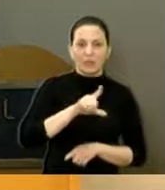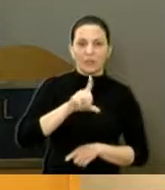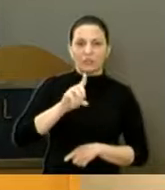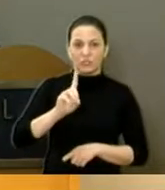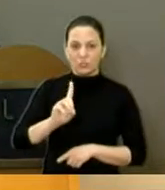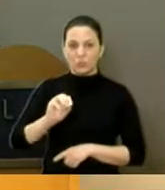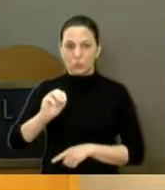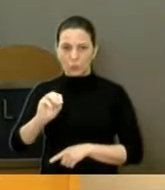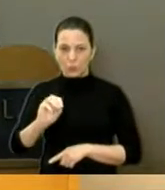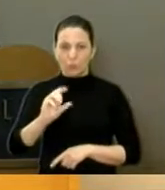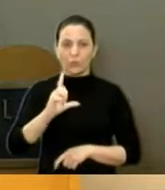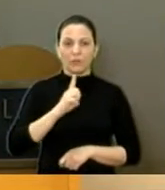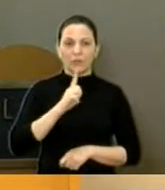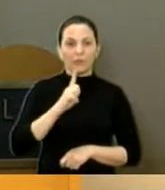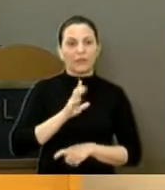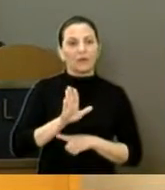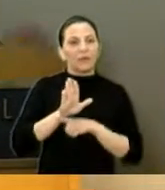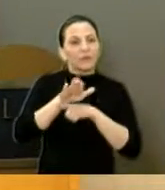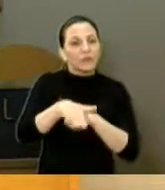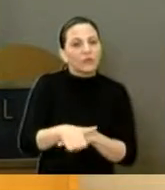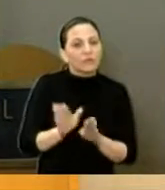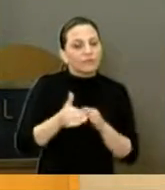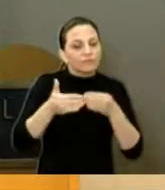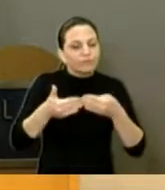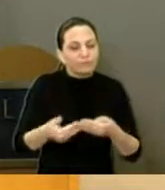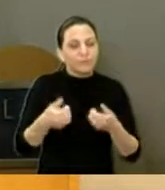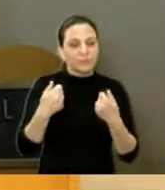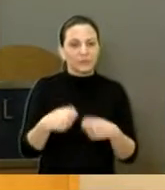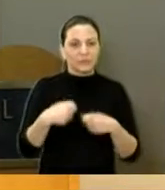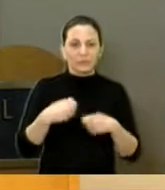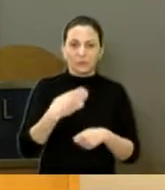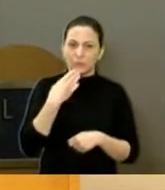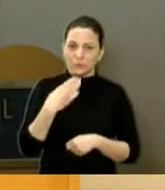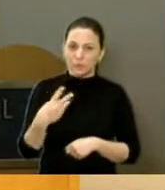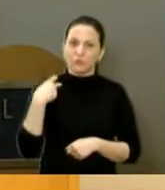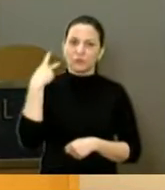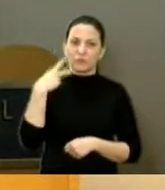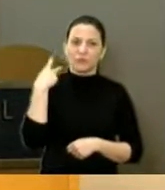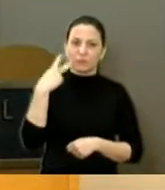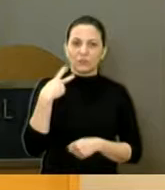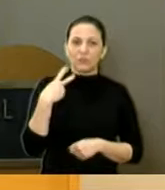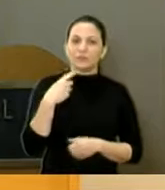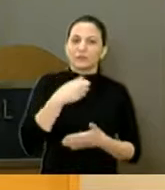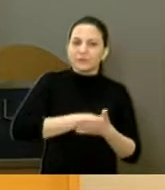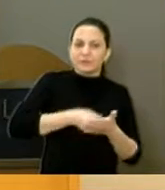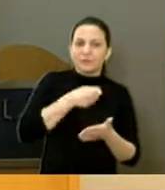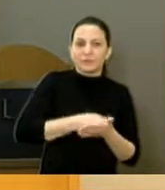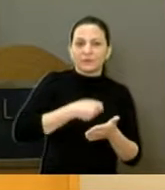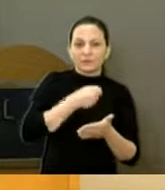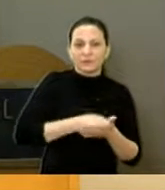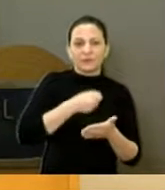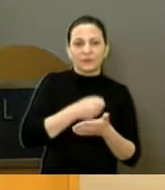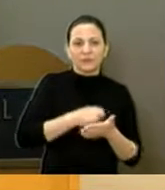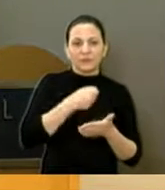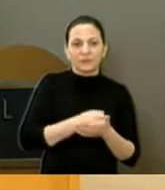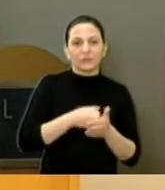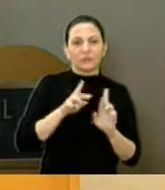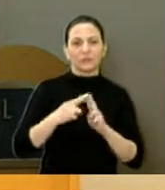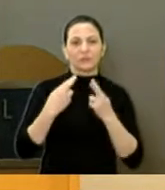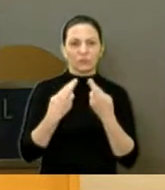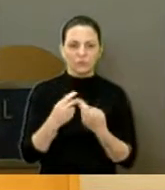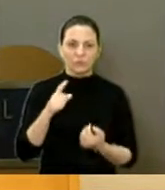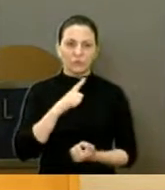e cuidar mais desse caso. Então, eu peço para vocês, meus pares, que a gente cobre, possamos fazer reunião,